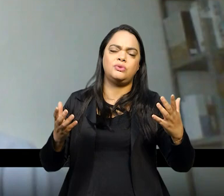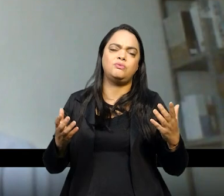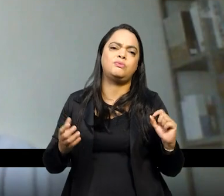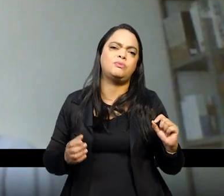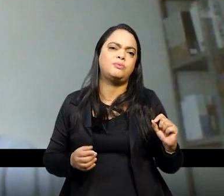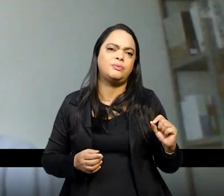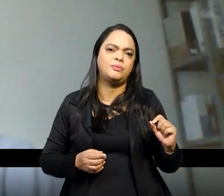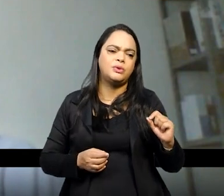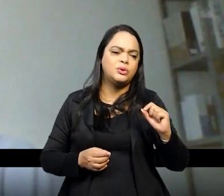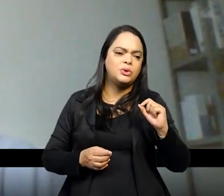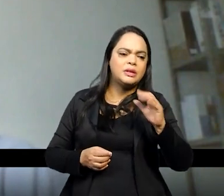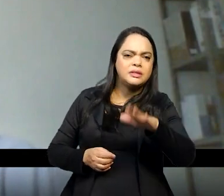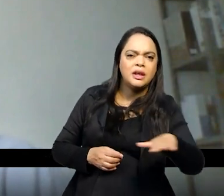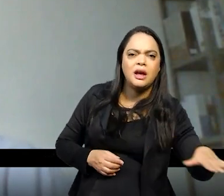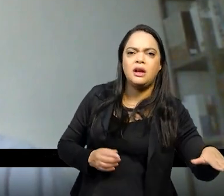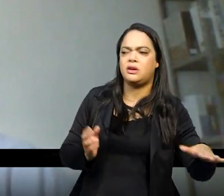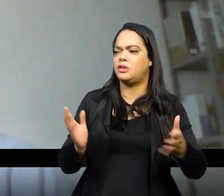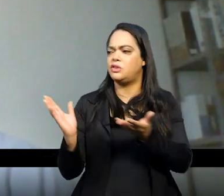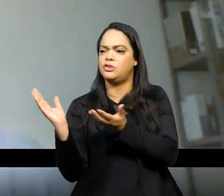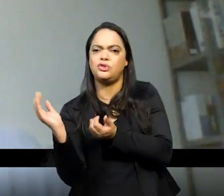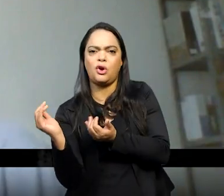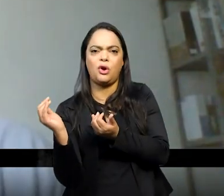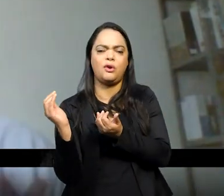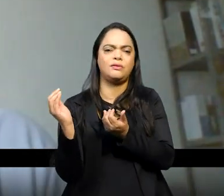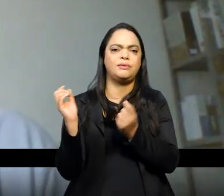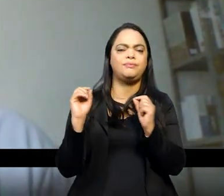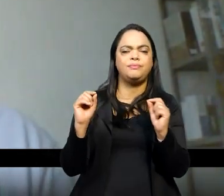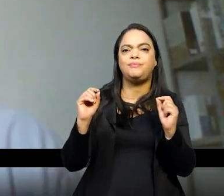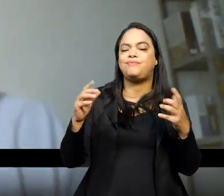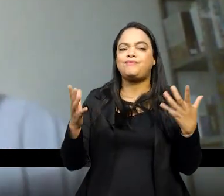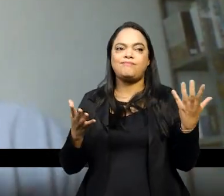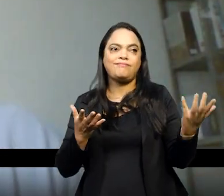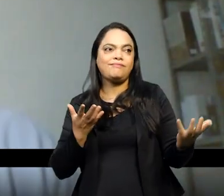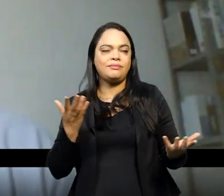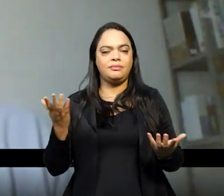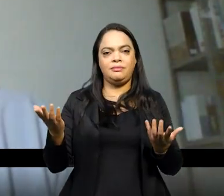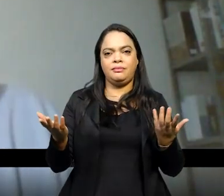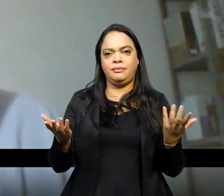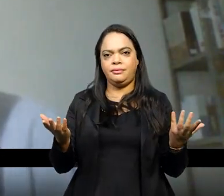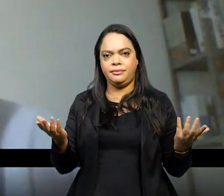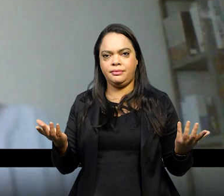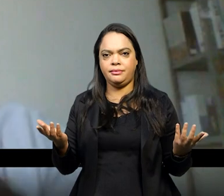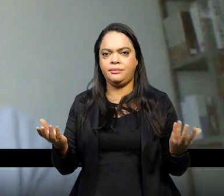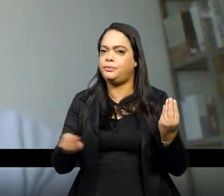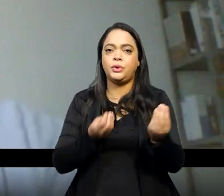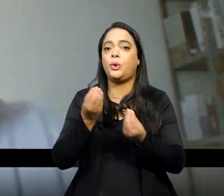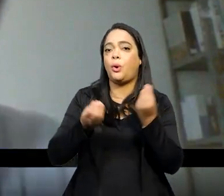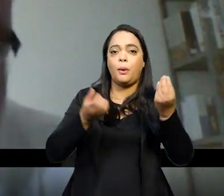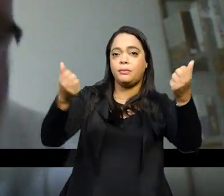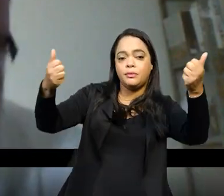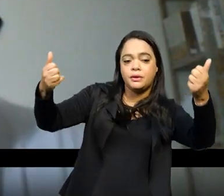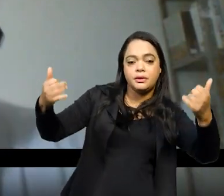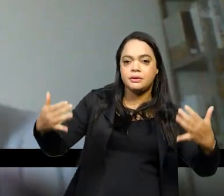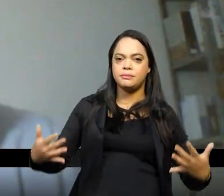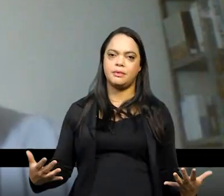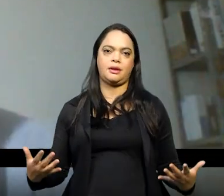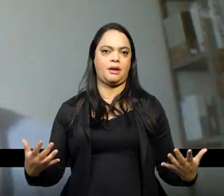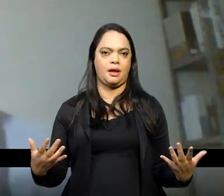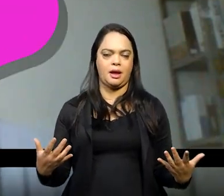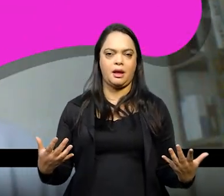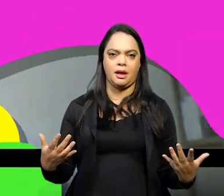dos jovens né é como é que seria isso a questão da